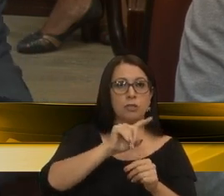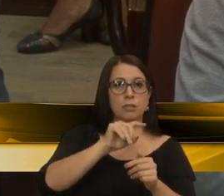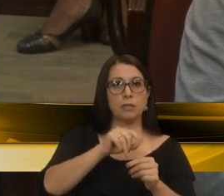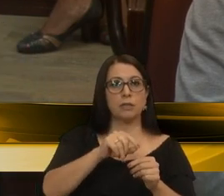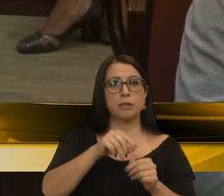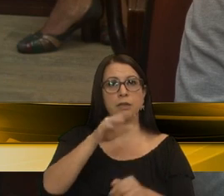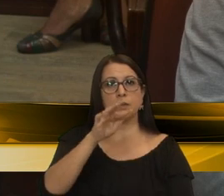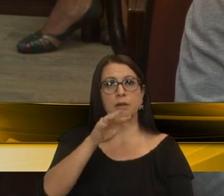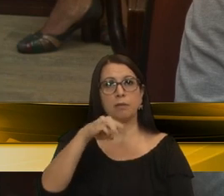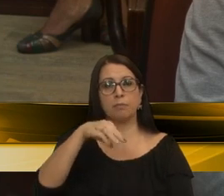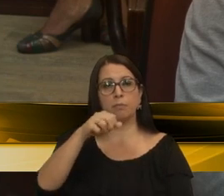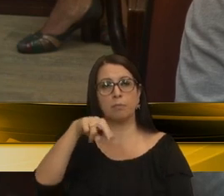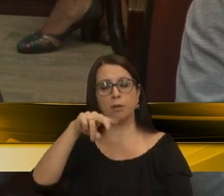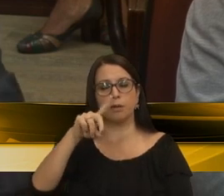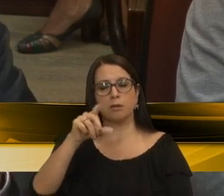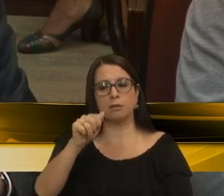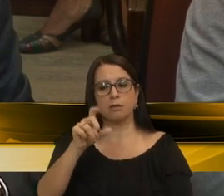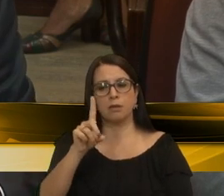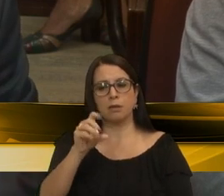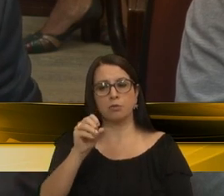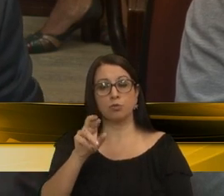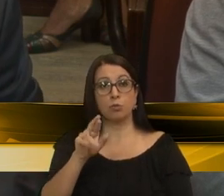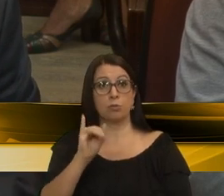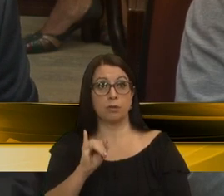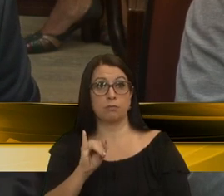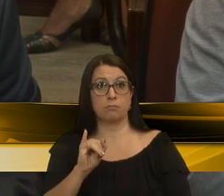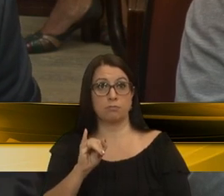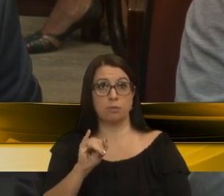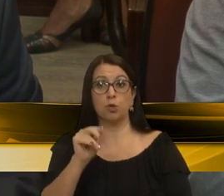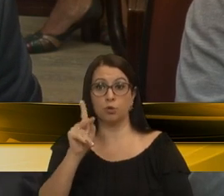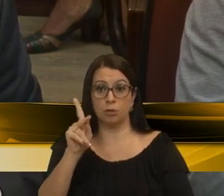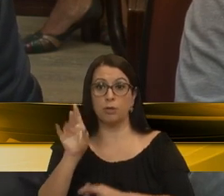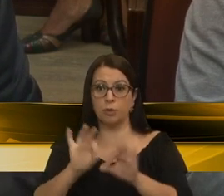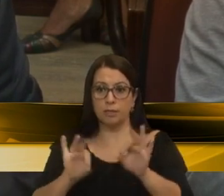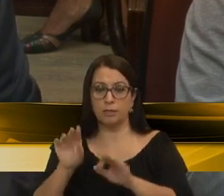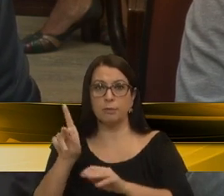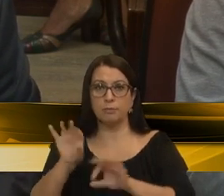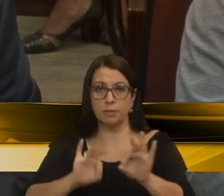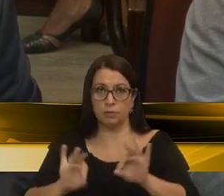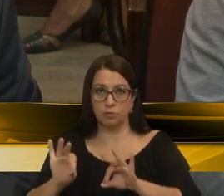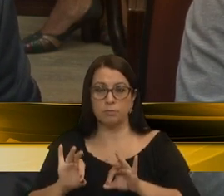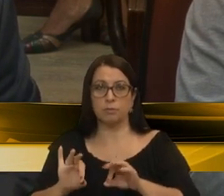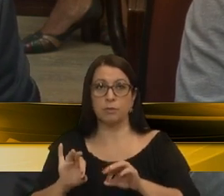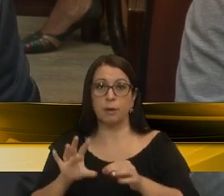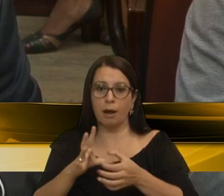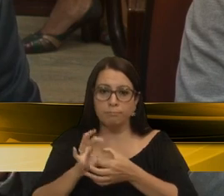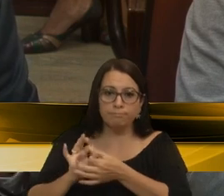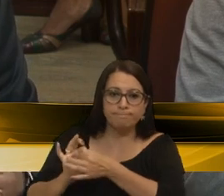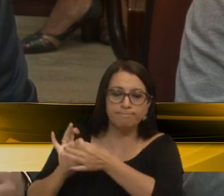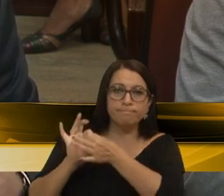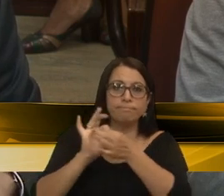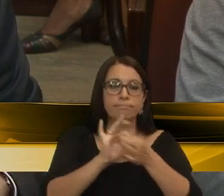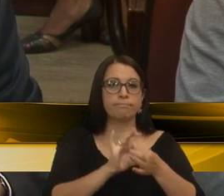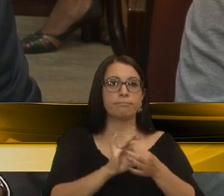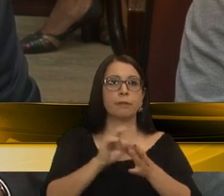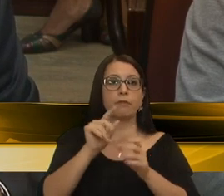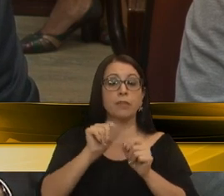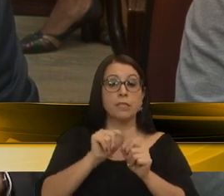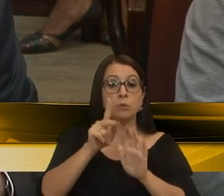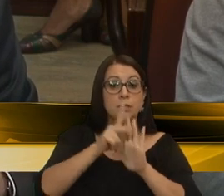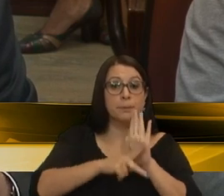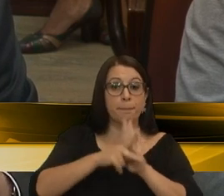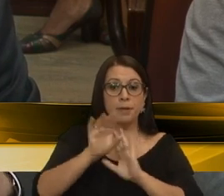Mandadori do planejamento para que a gente venha, então, unir forças para fazer com que esse plano diretor